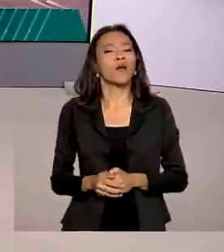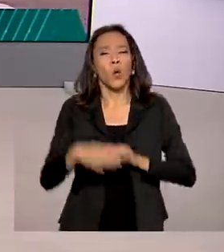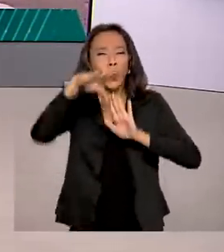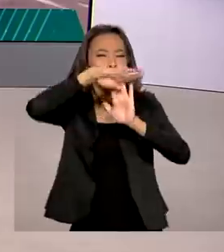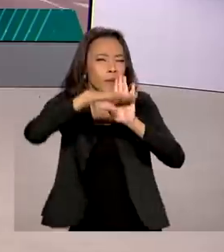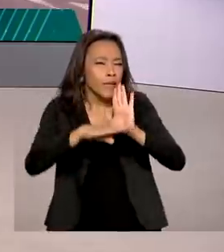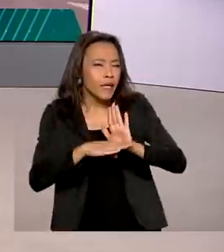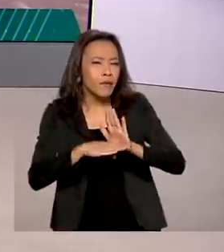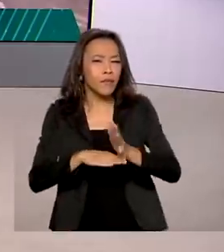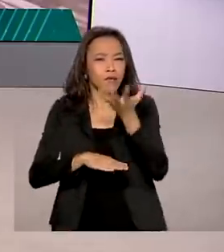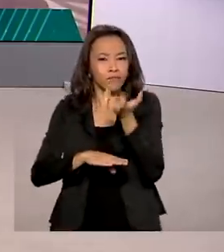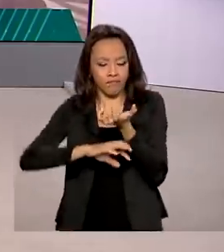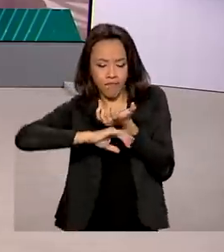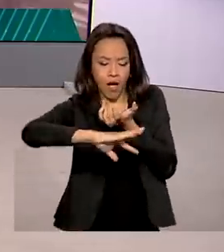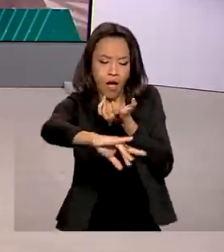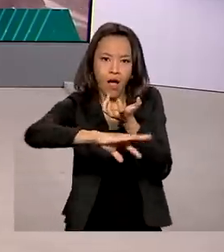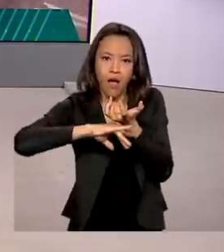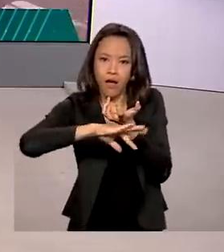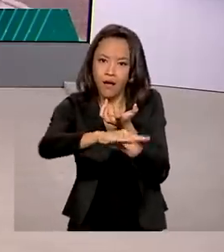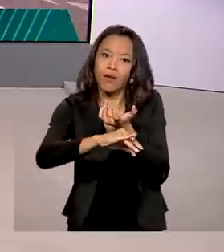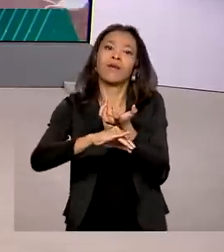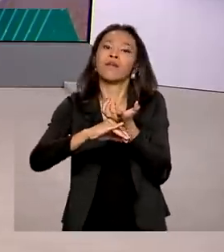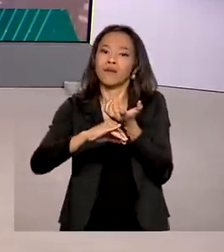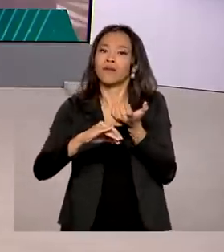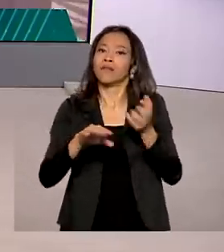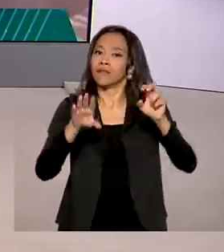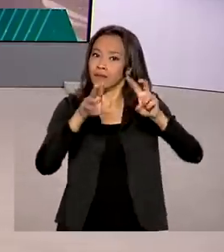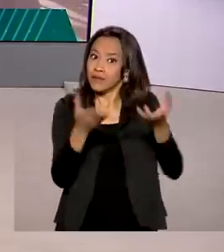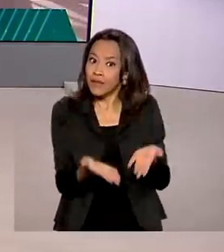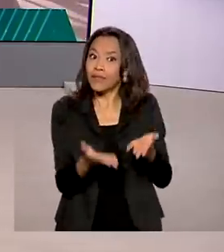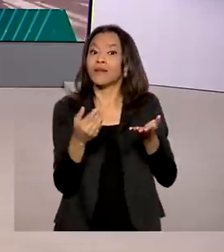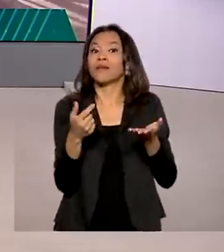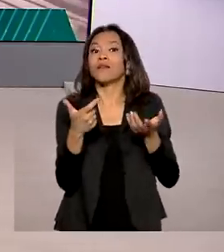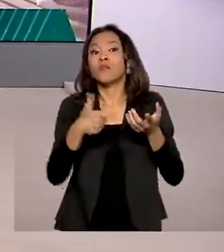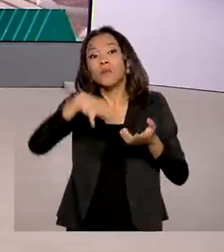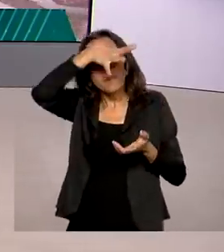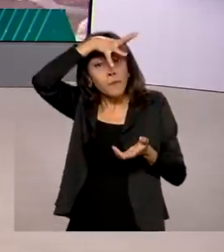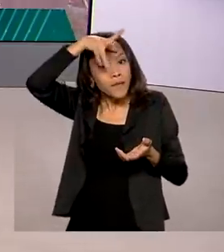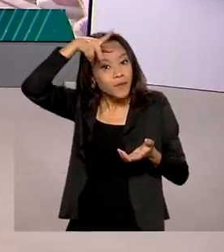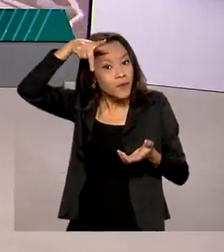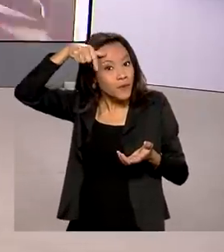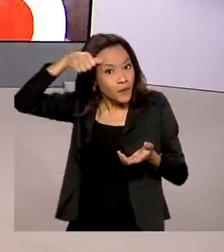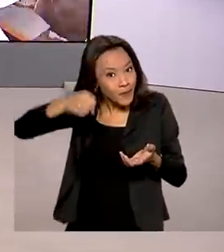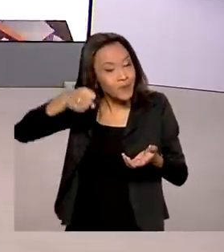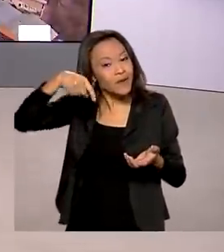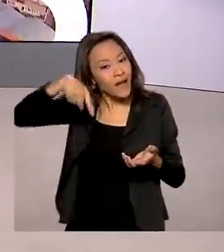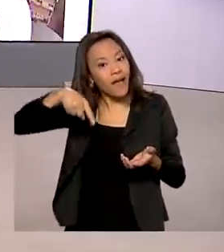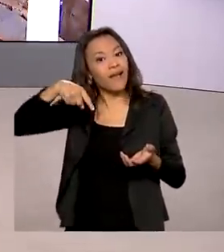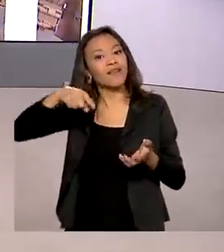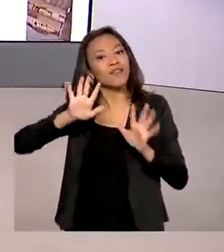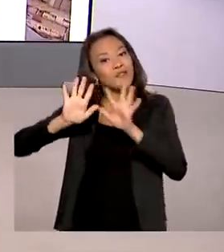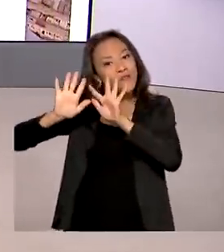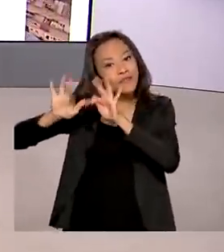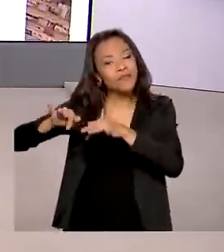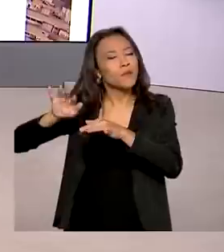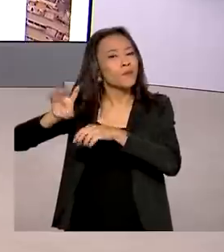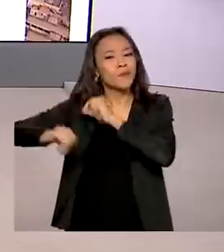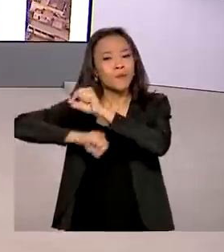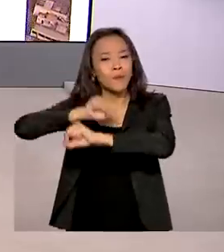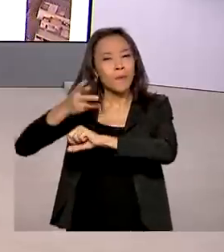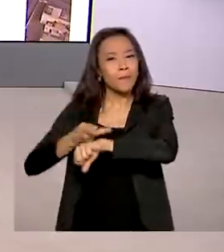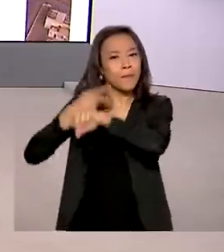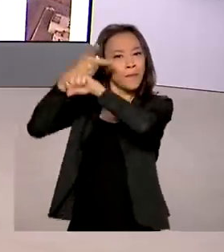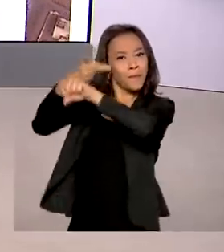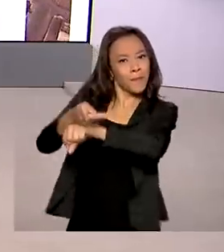energia solar para brasileiros de baixa renda da região sul-matogrossense, é finalista este ano em um dos maiores